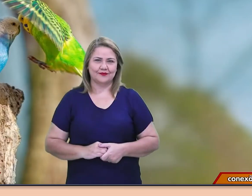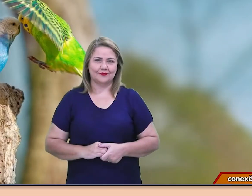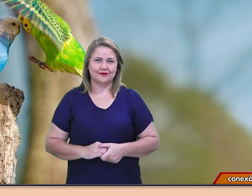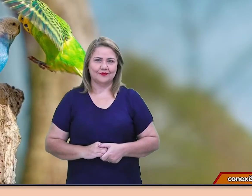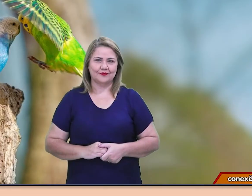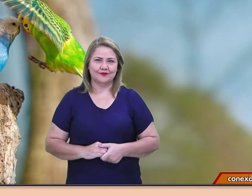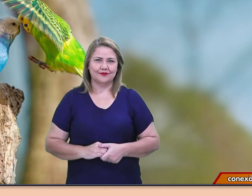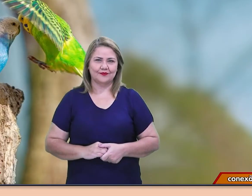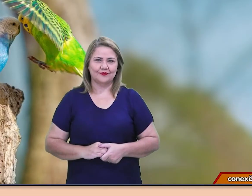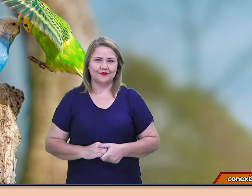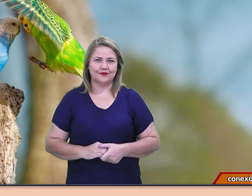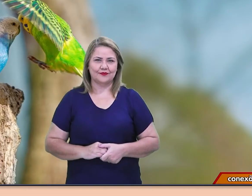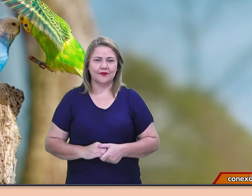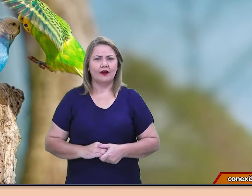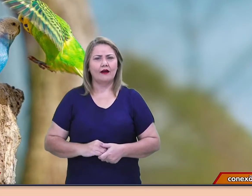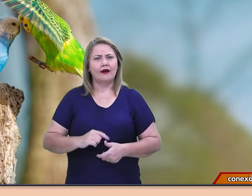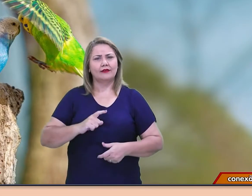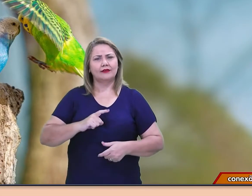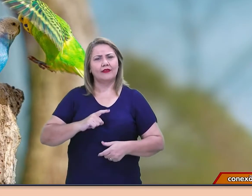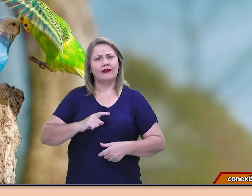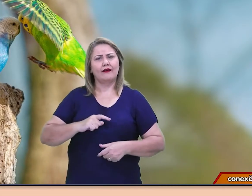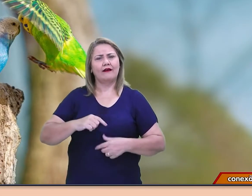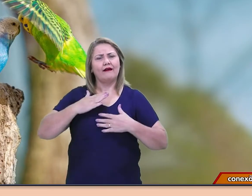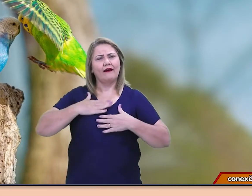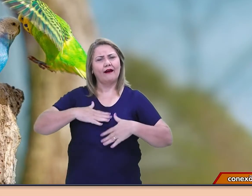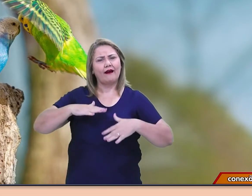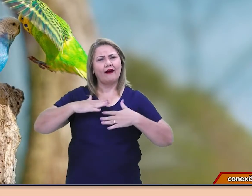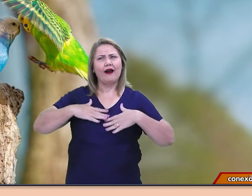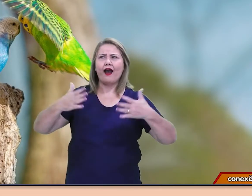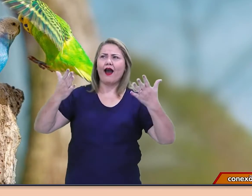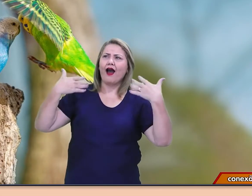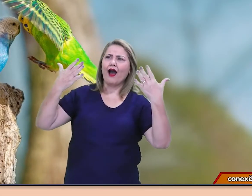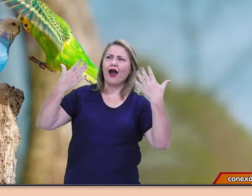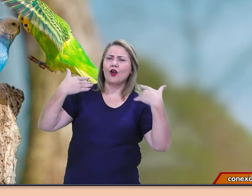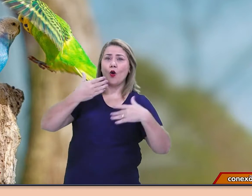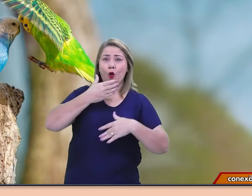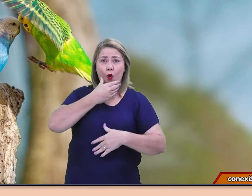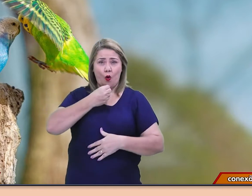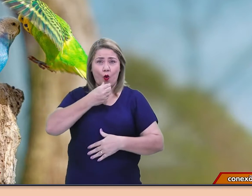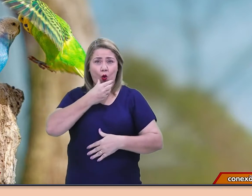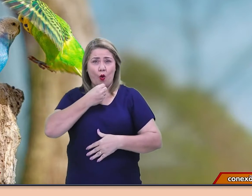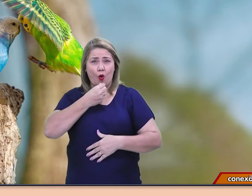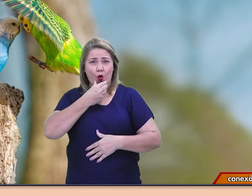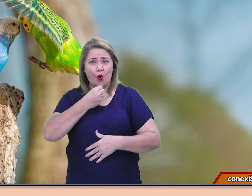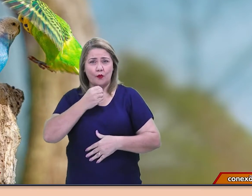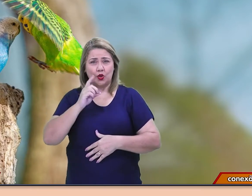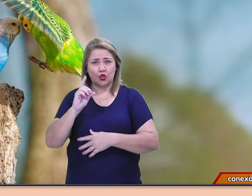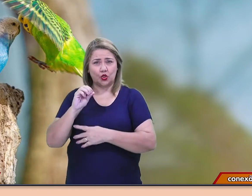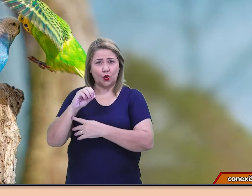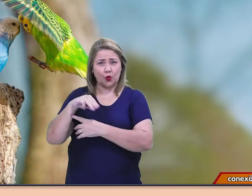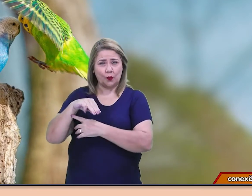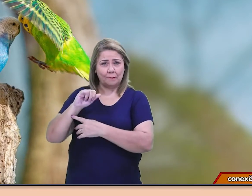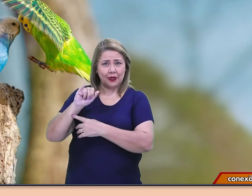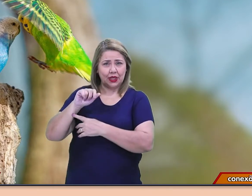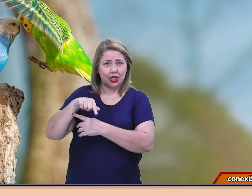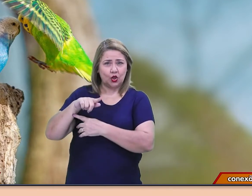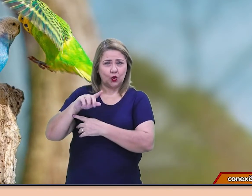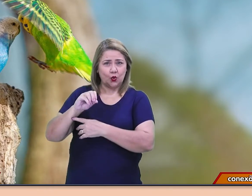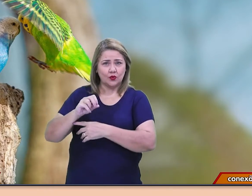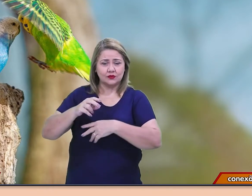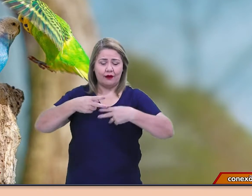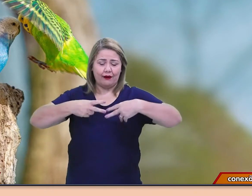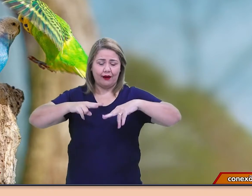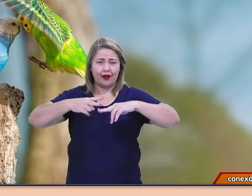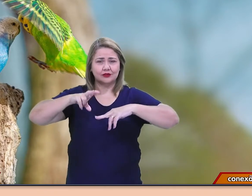Abrandando a canícula pelo virar da tarde, Domingos abandonou a rede de Embira, onde se